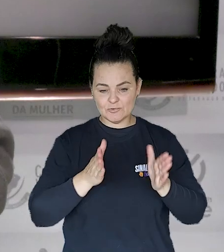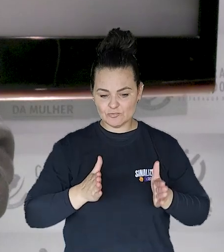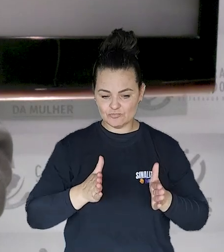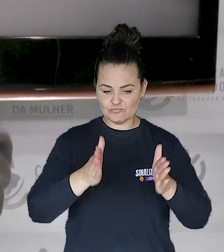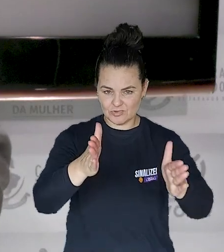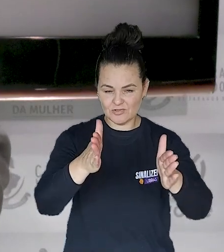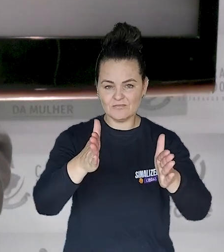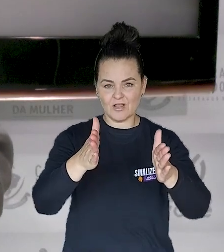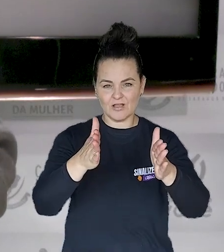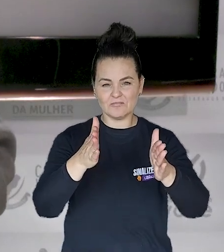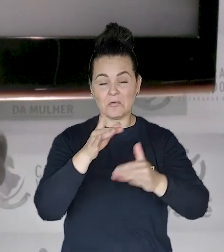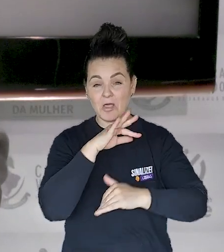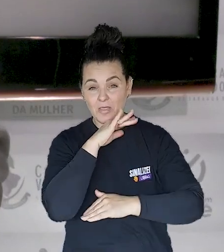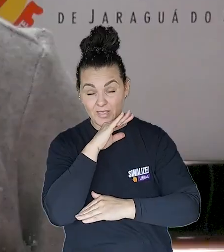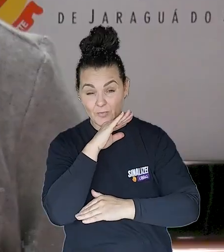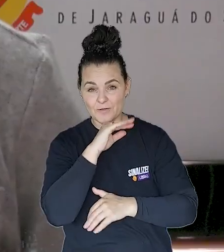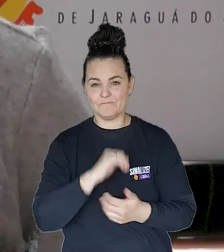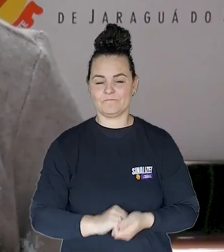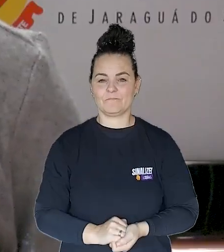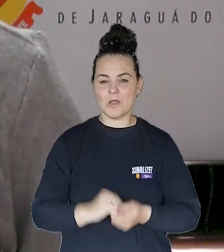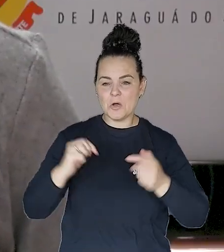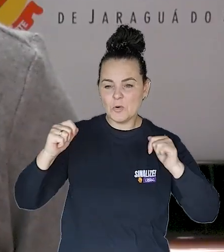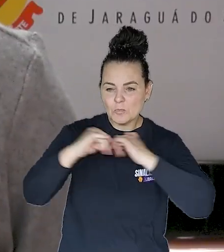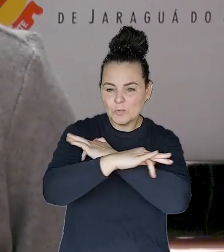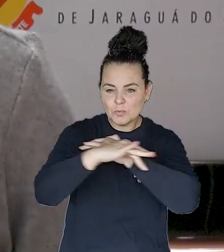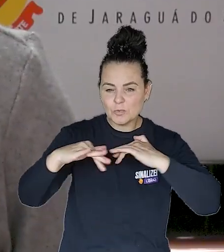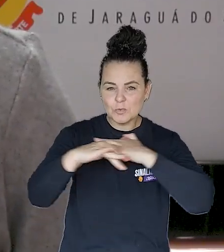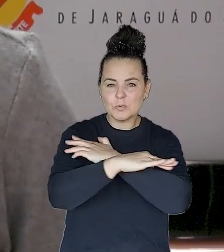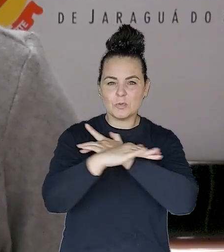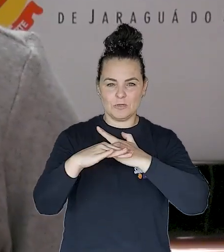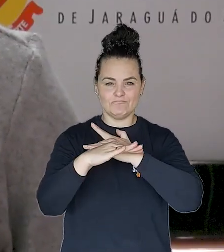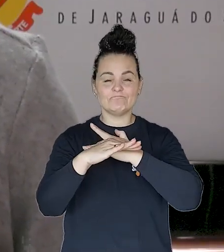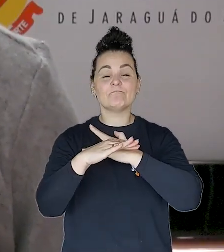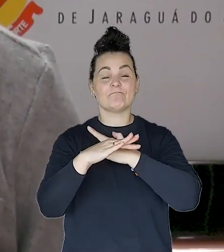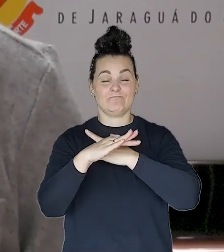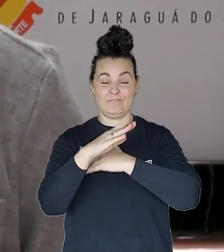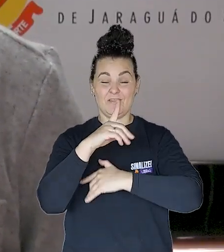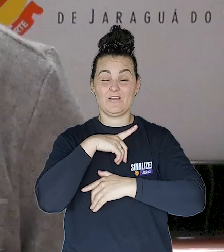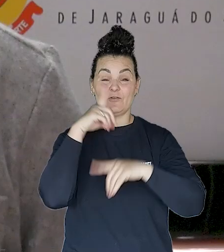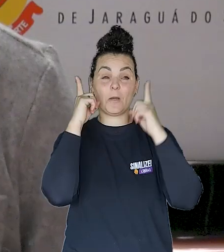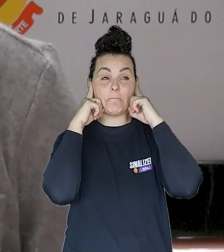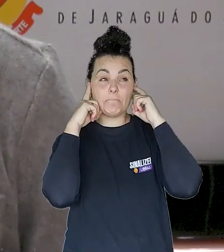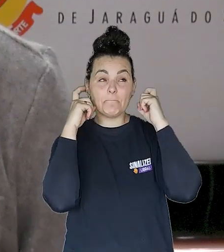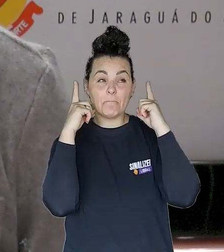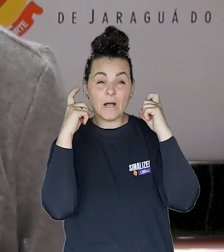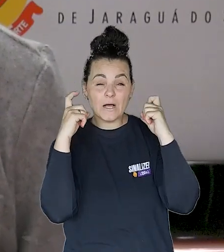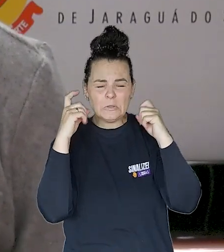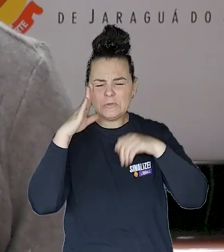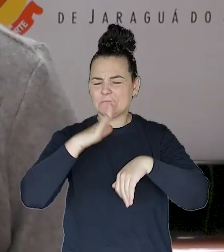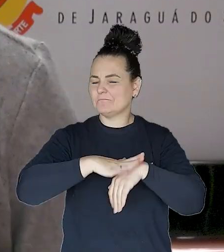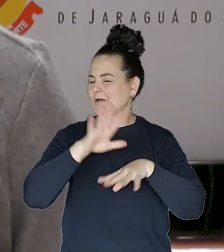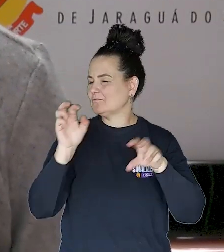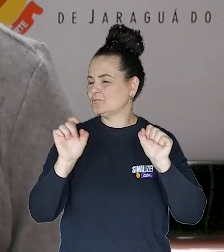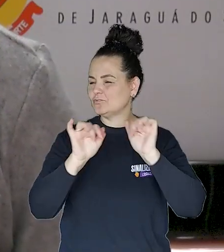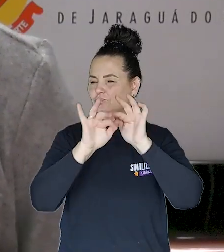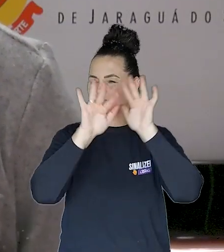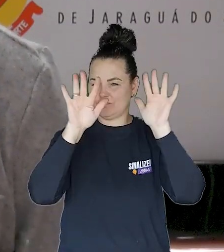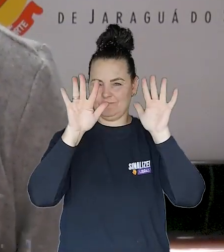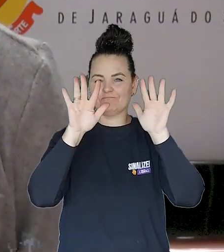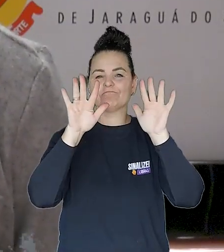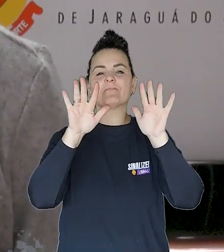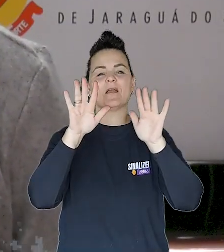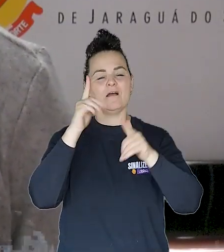asfalto e também aos imóveis. O tráfego intenso também trouxe um aumento no barulho e na poluição, afetando